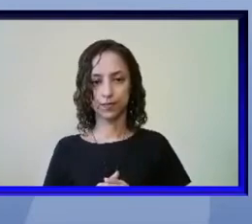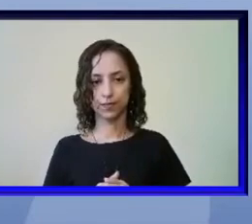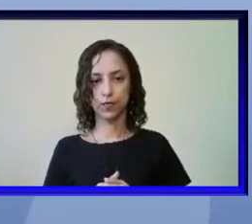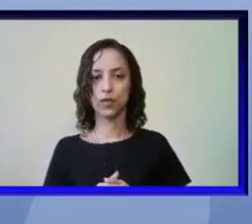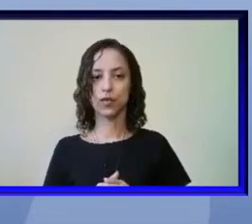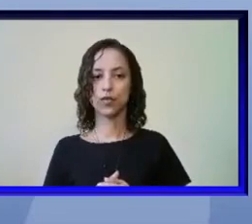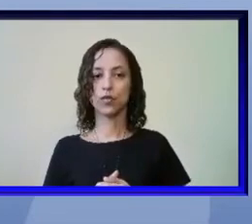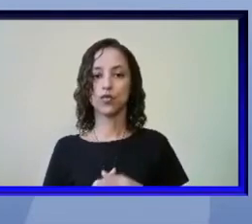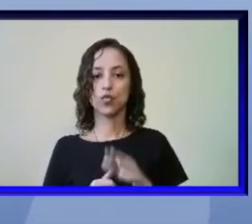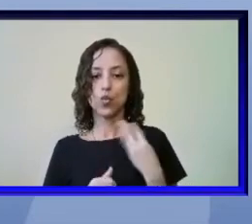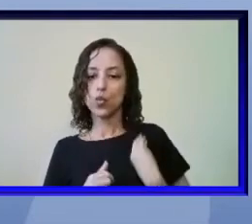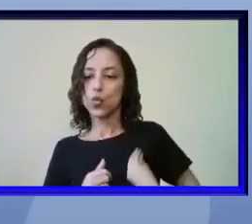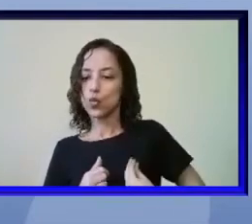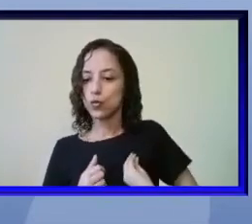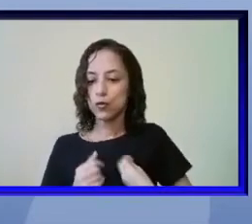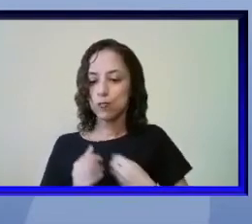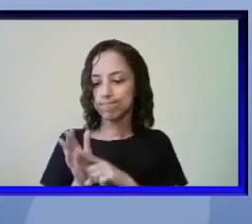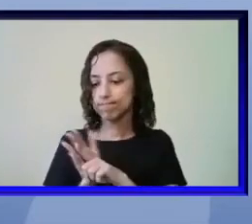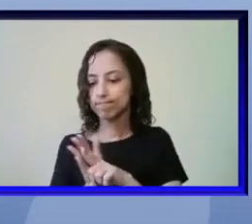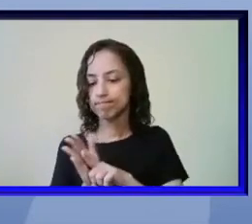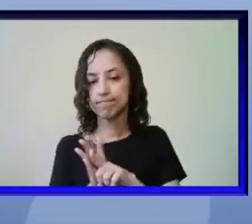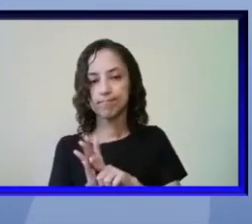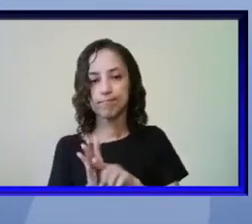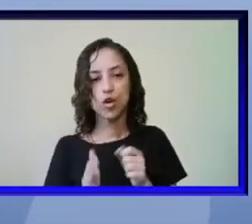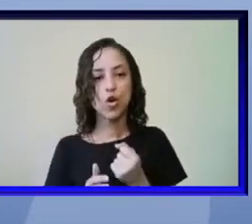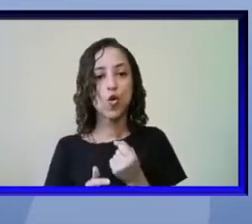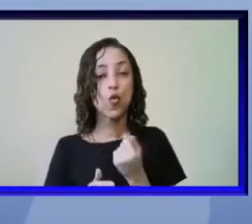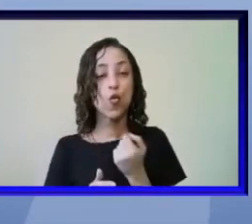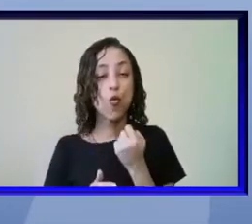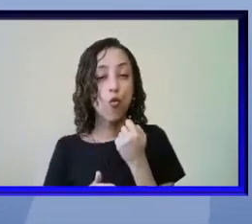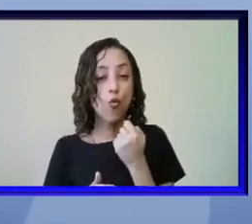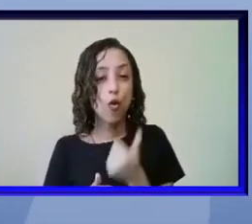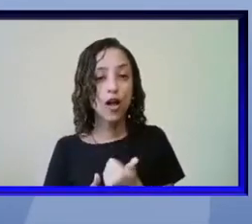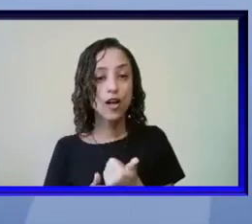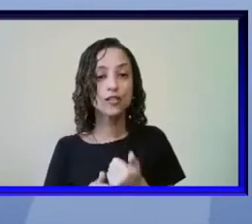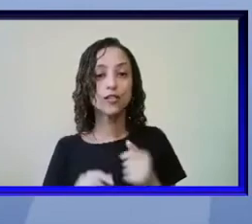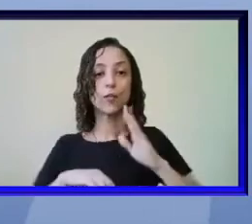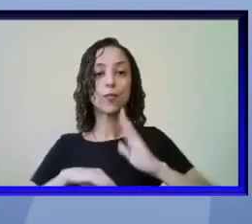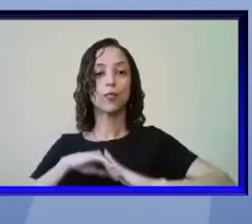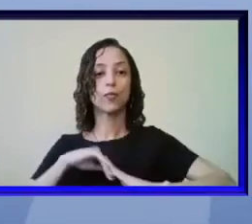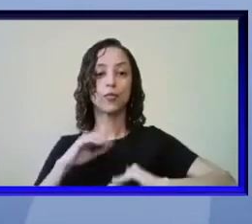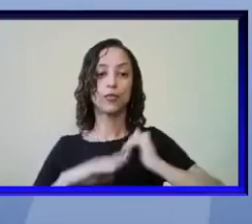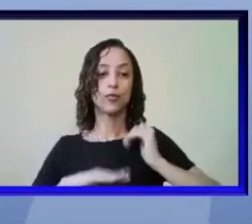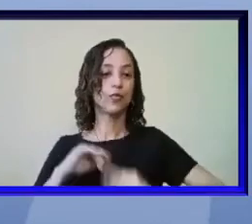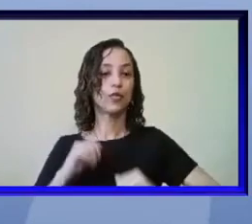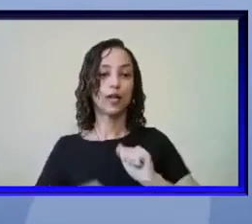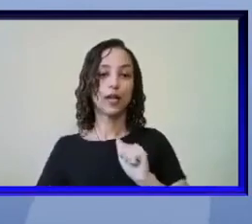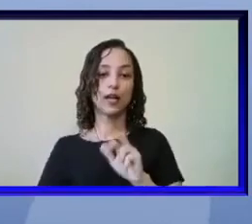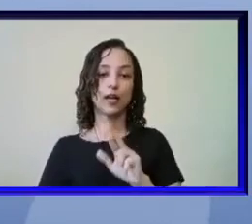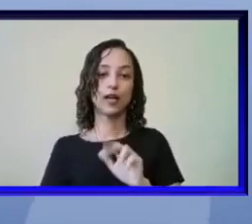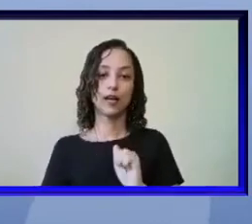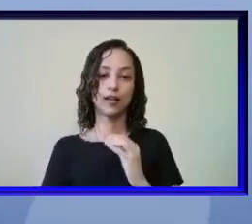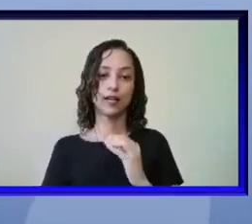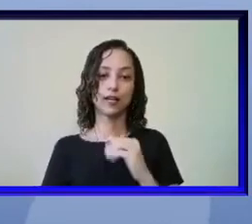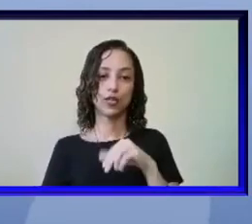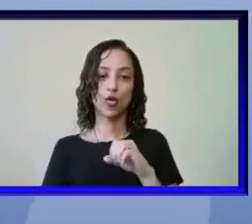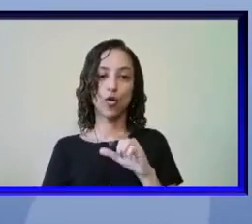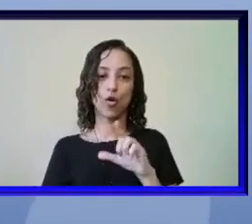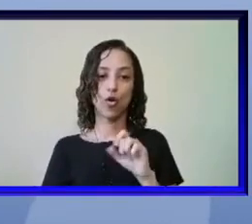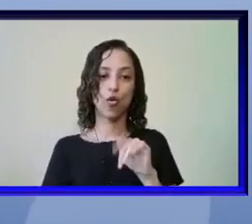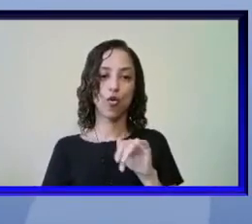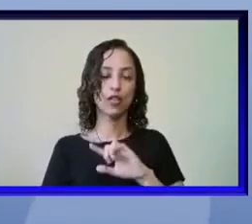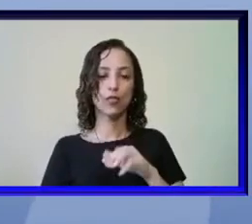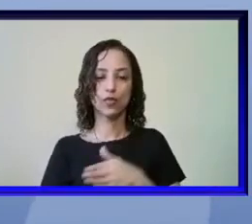organismo vivo eu quase fui ser aracnólogo no primeiro momento depois eu me enveredei para